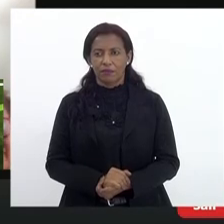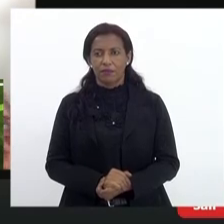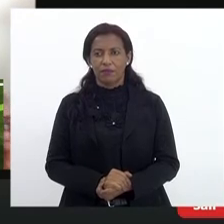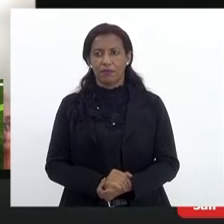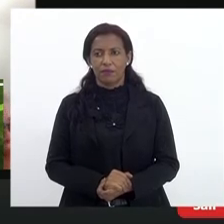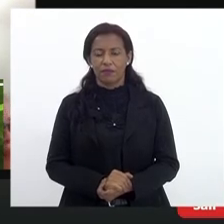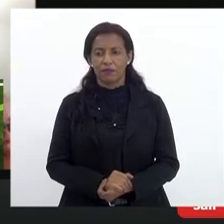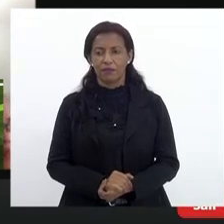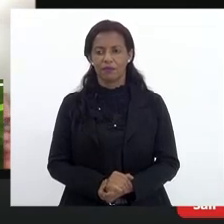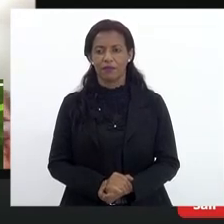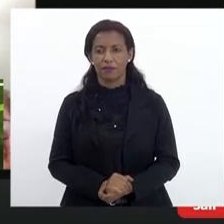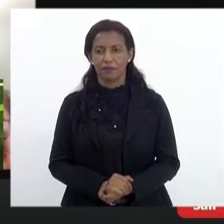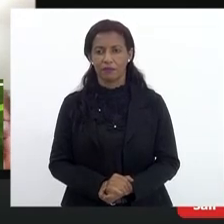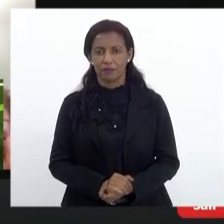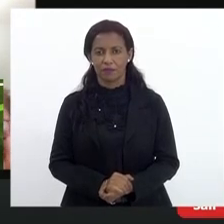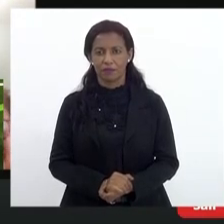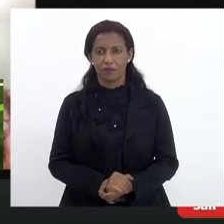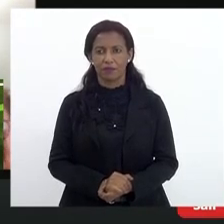Cristiane?